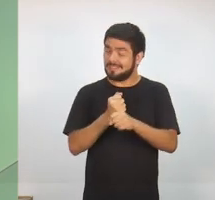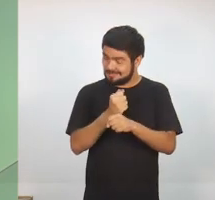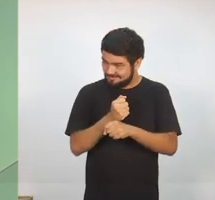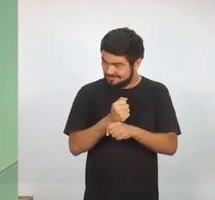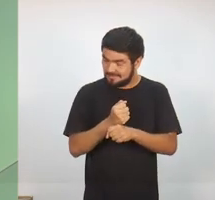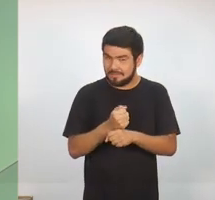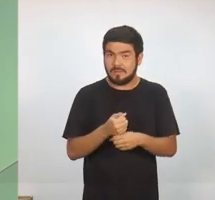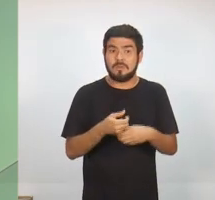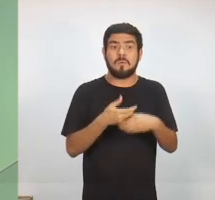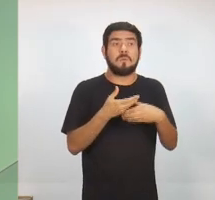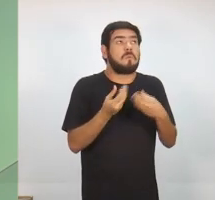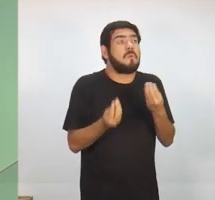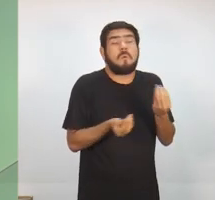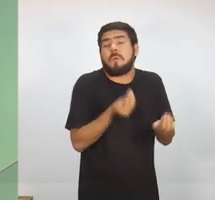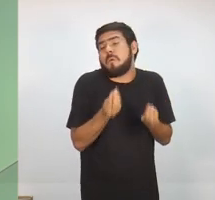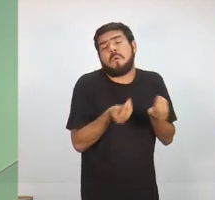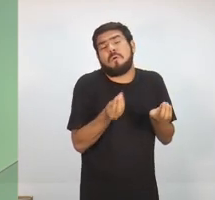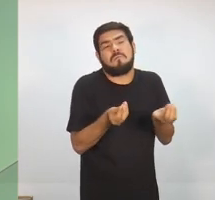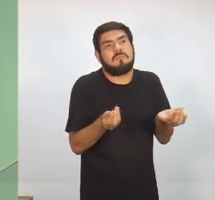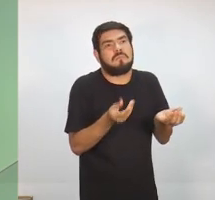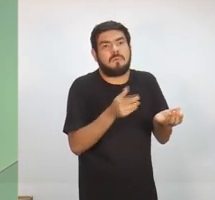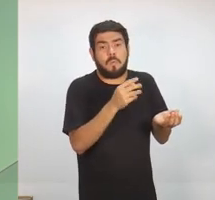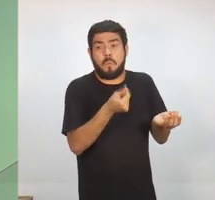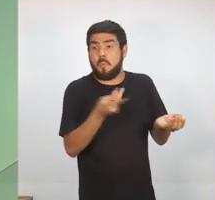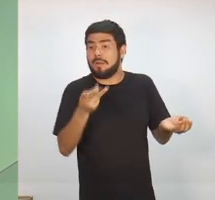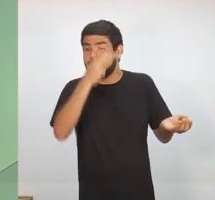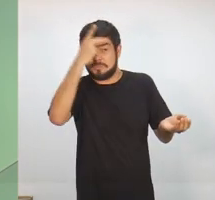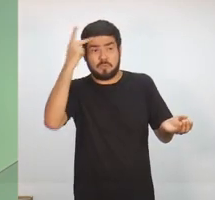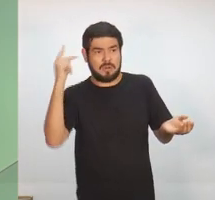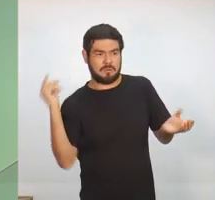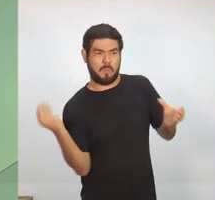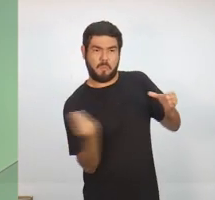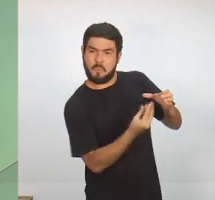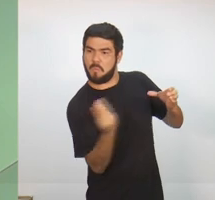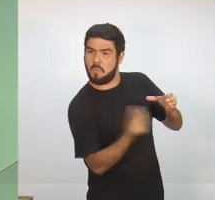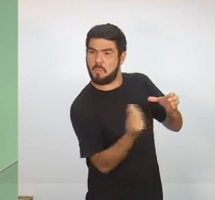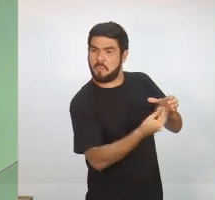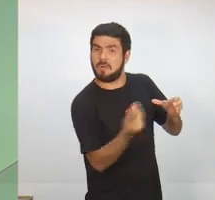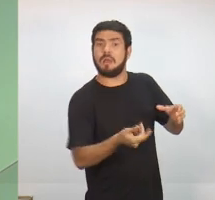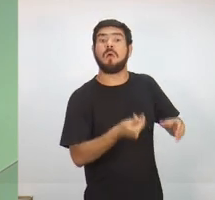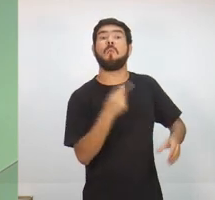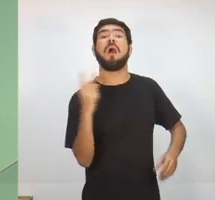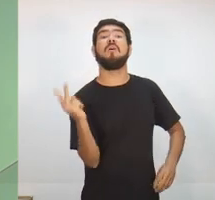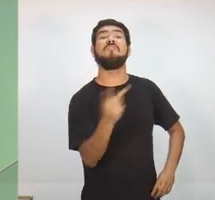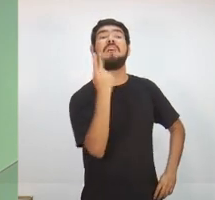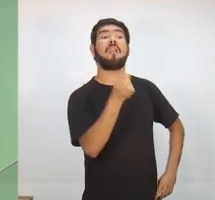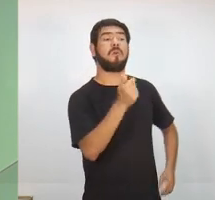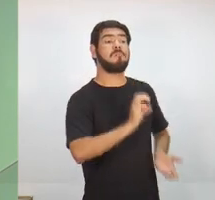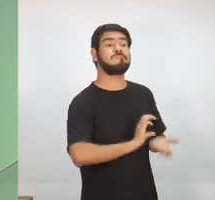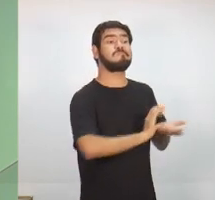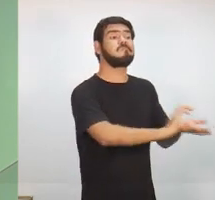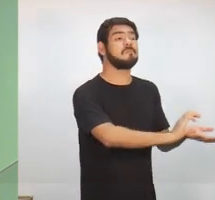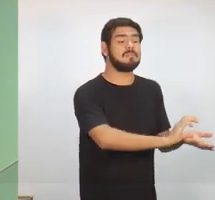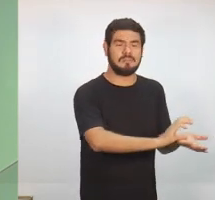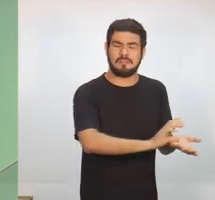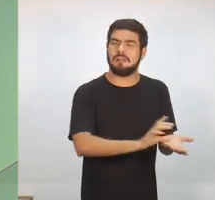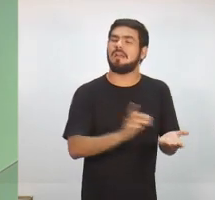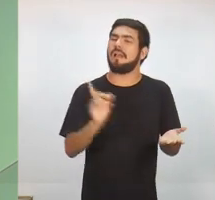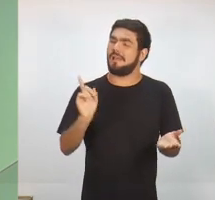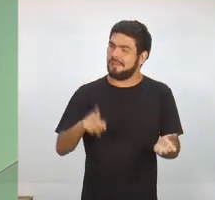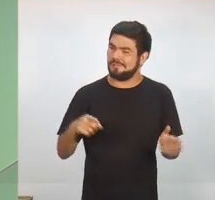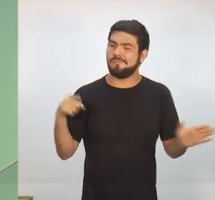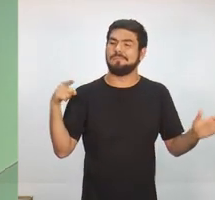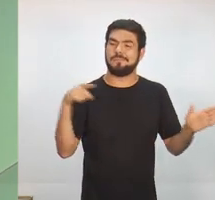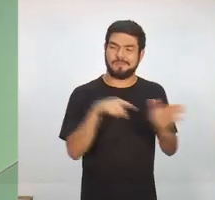E com qual capacidade de ocupação? Qual o valor desse investimento? Na realidade, é uma pergunta que se